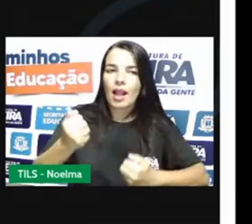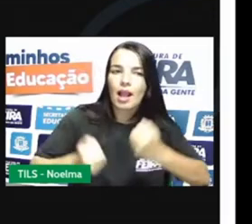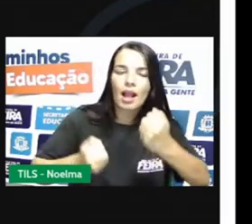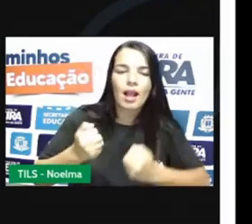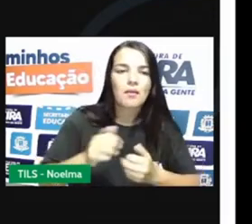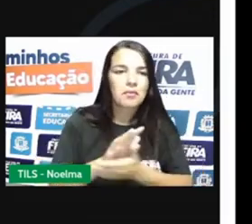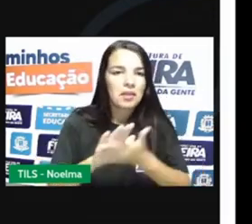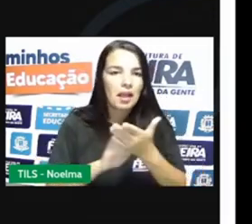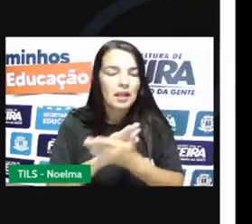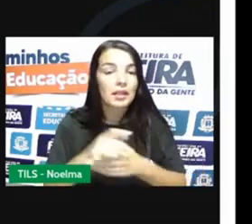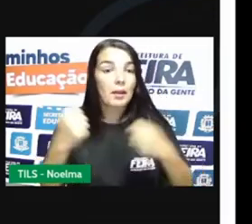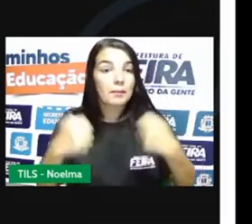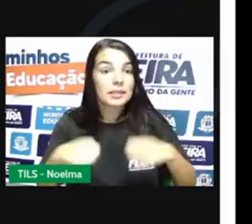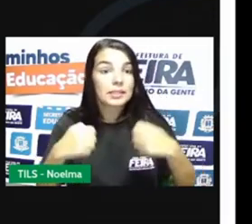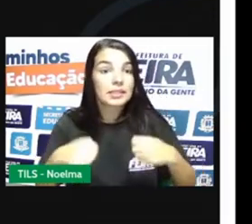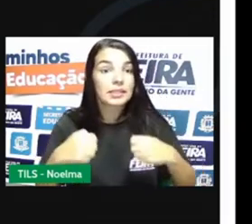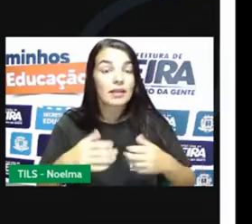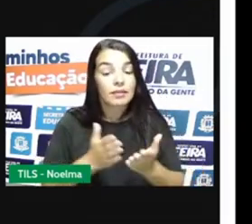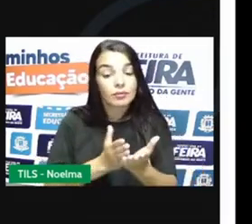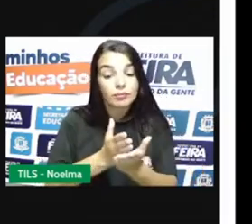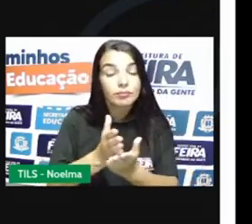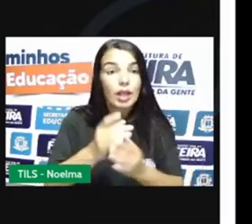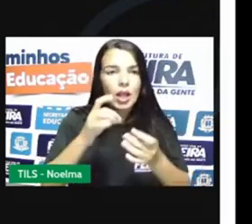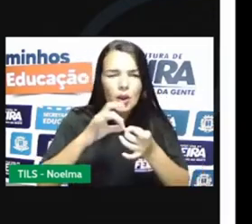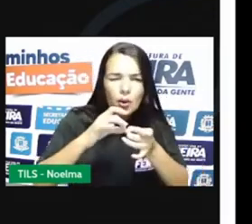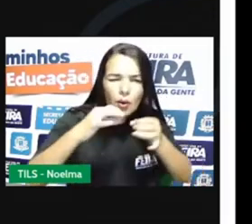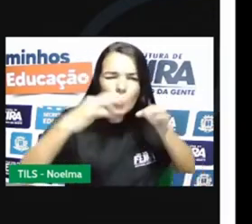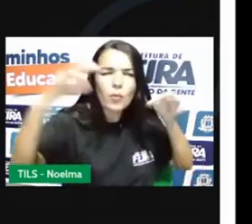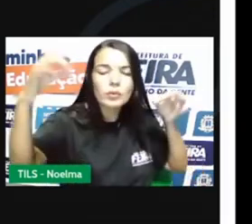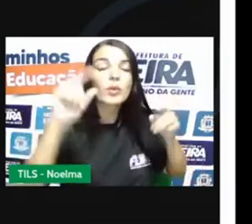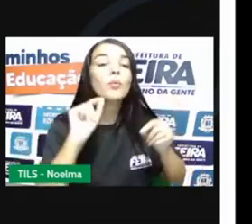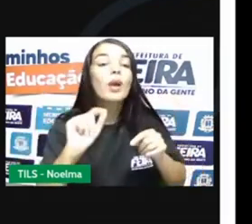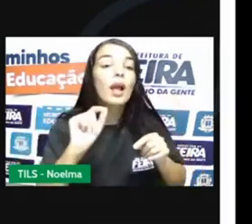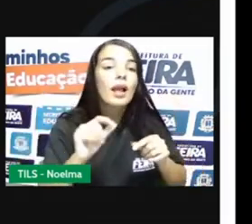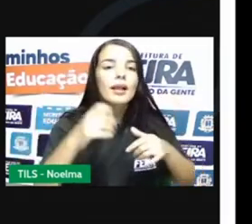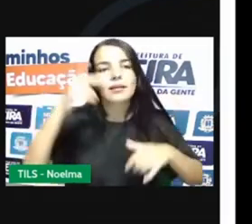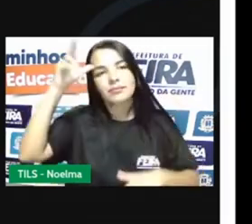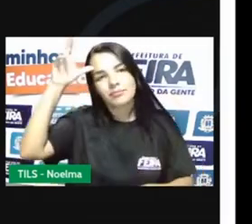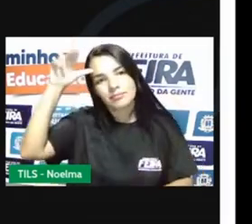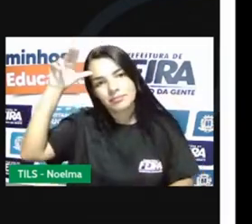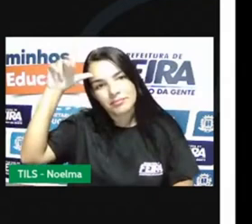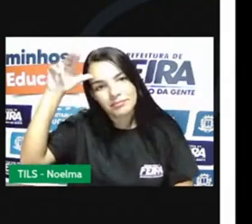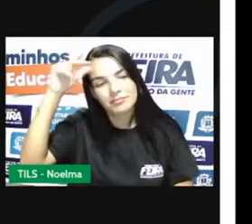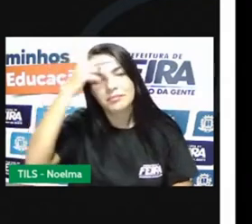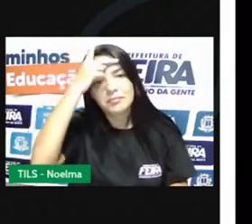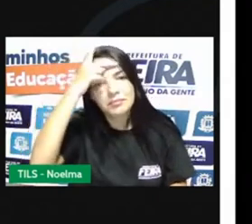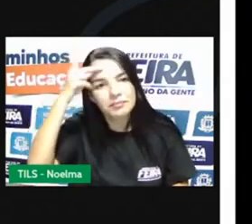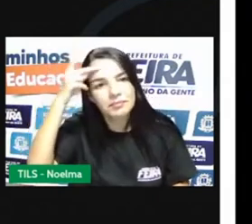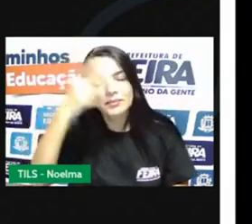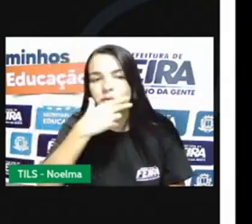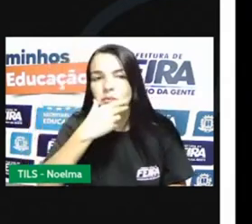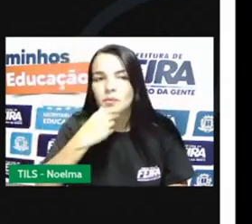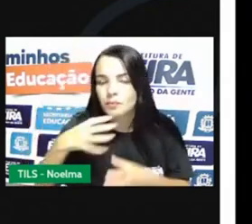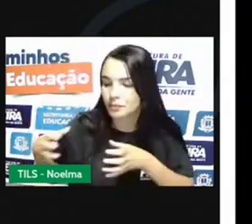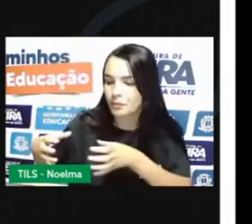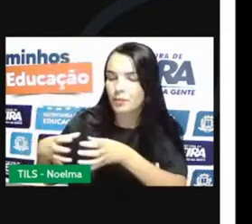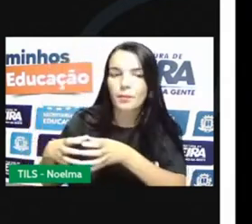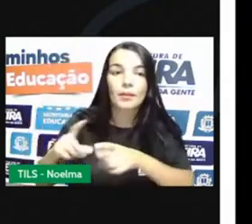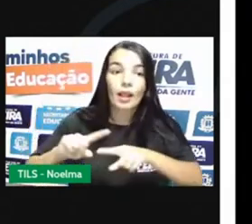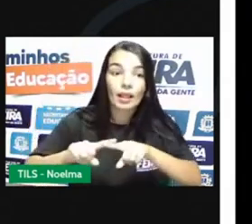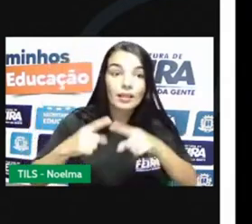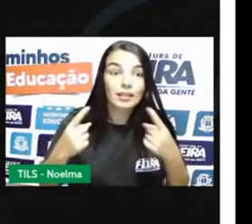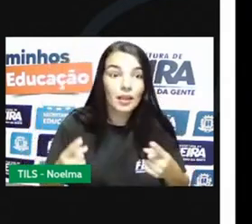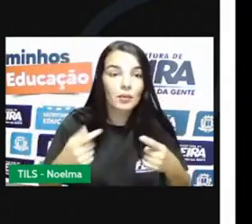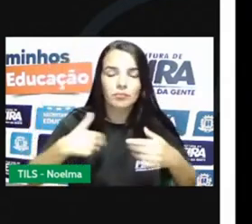precisavam ser transportadas por longas distâncias, elas eram transportadas por tropeiros. Assim, foram povoando